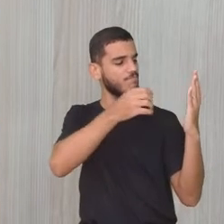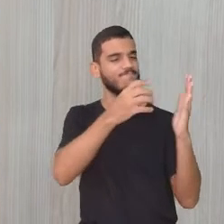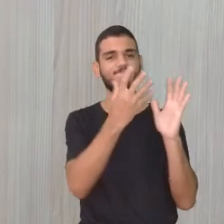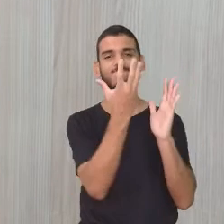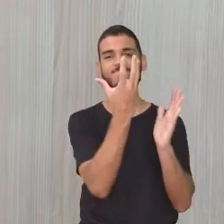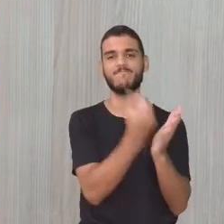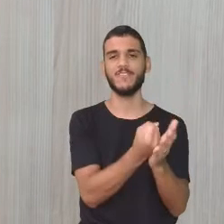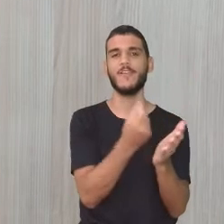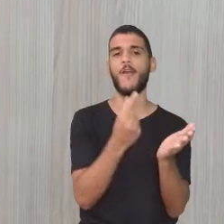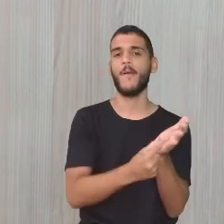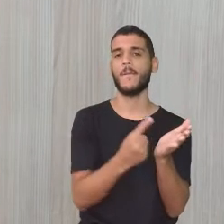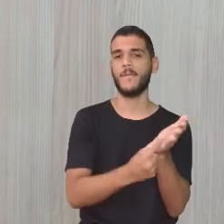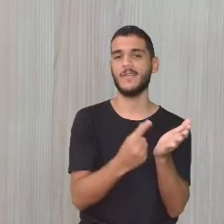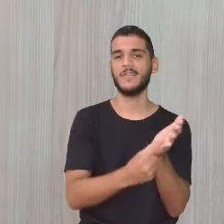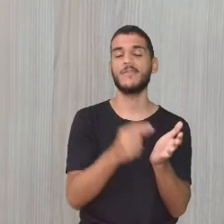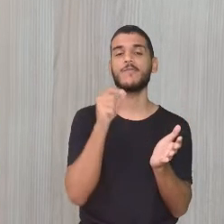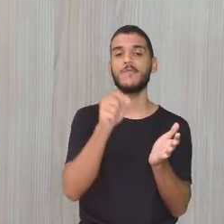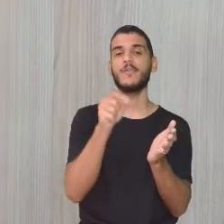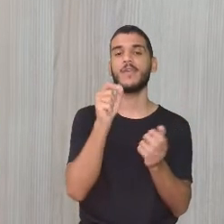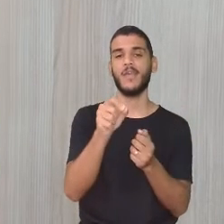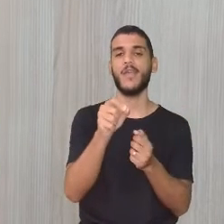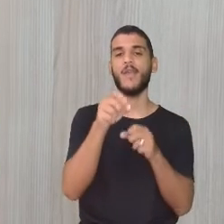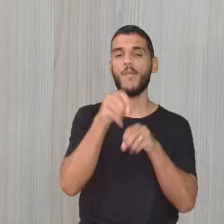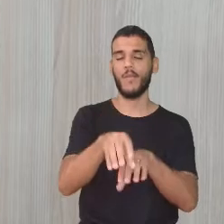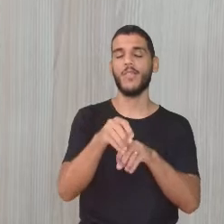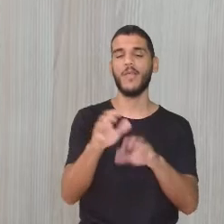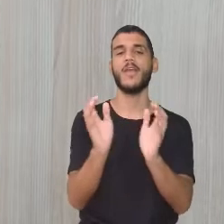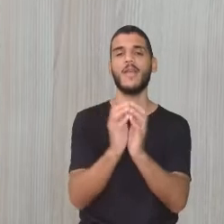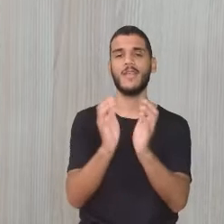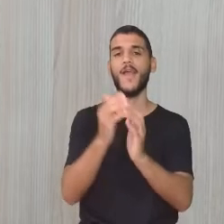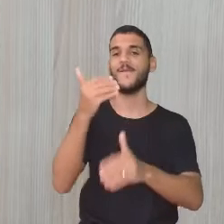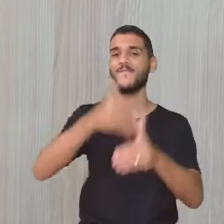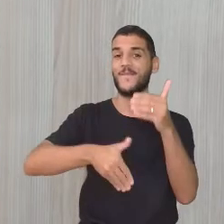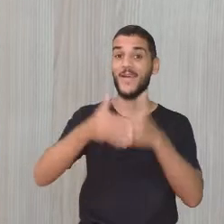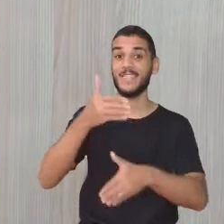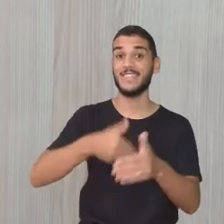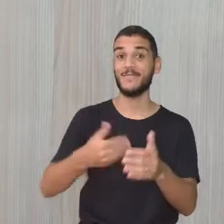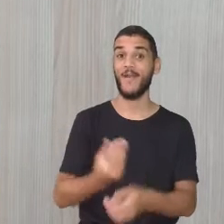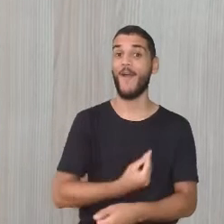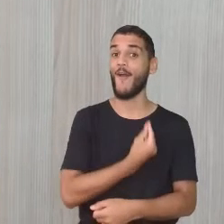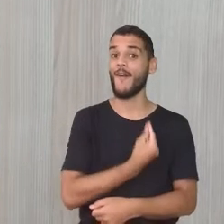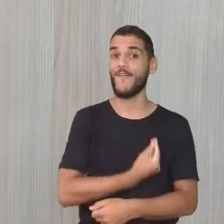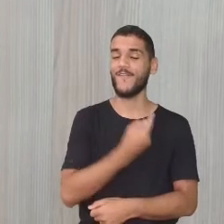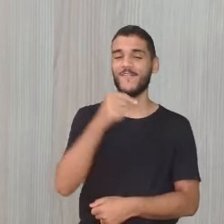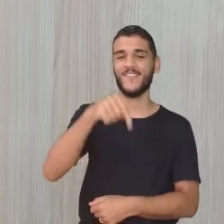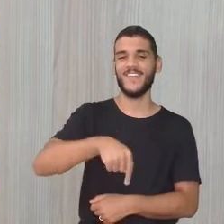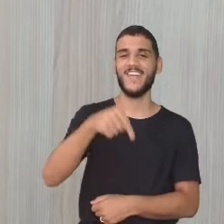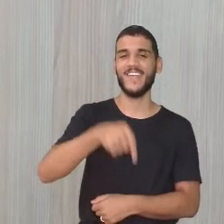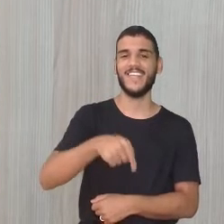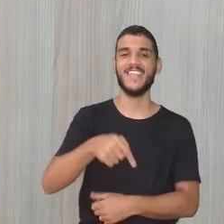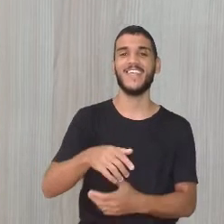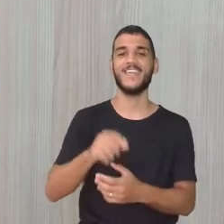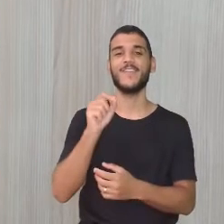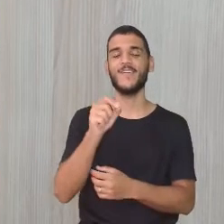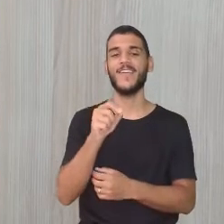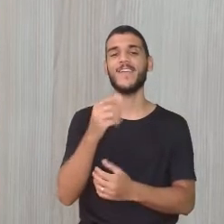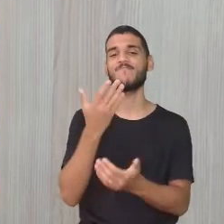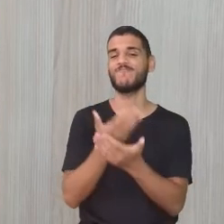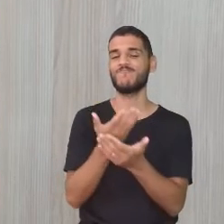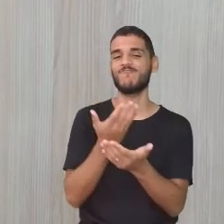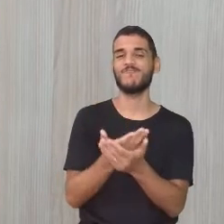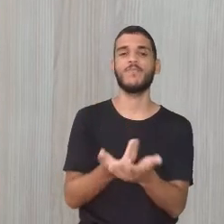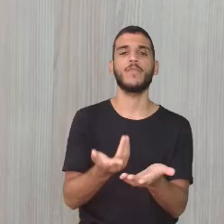do Educa Recife. Olha que legal! E participar aqui, ao vivo da aula. Vê que massa, professora Carol. Você pode tirar